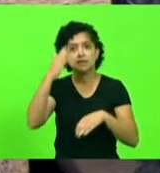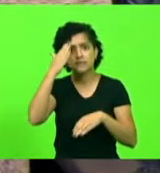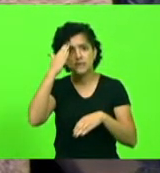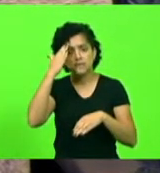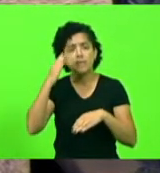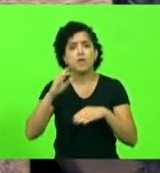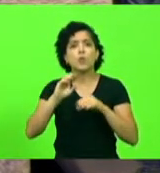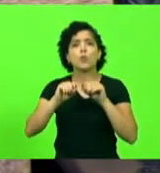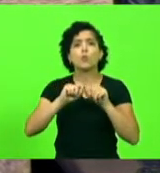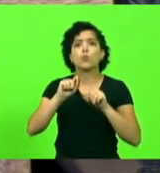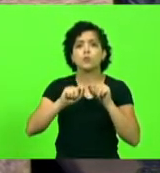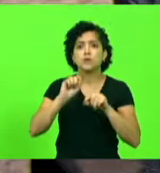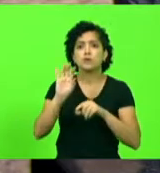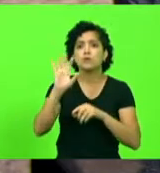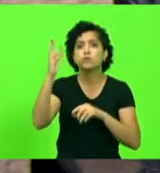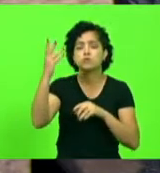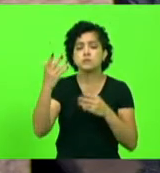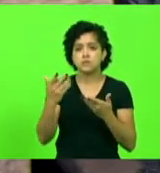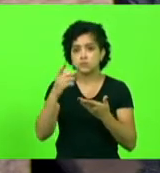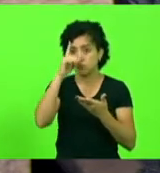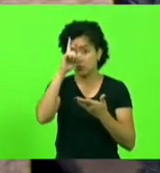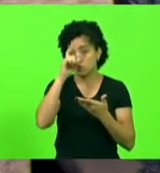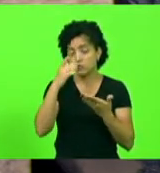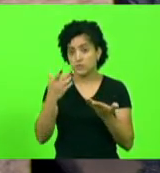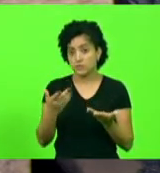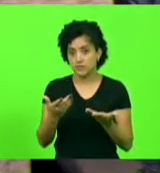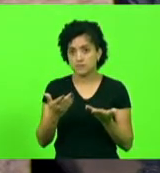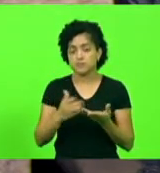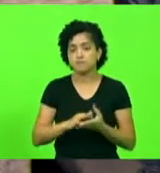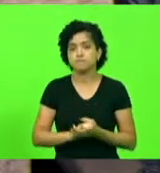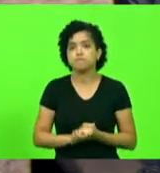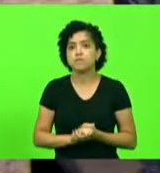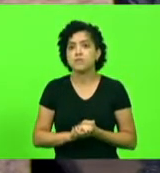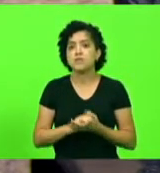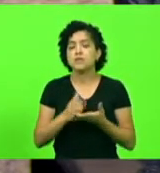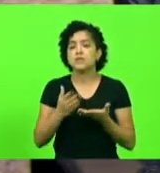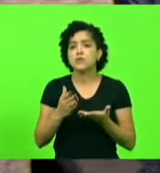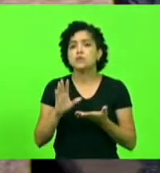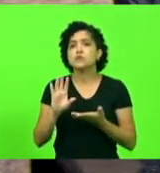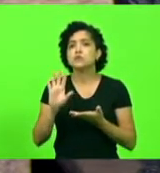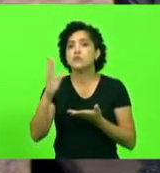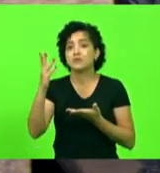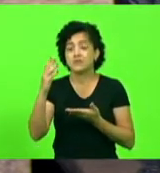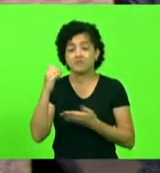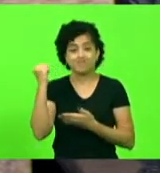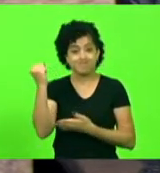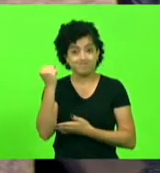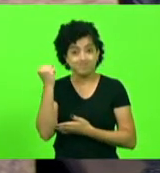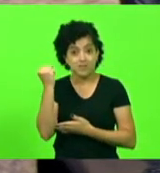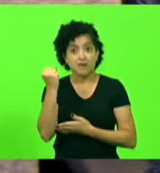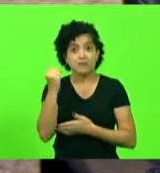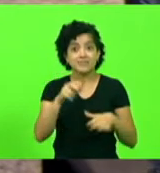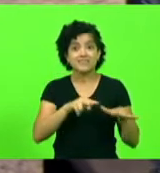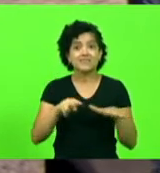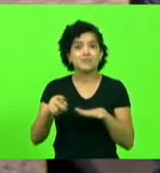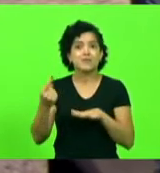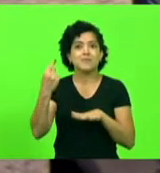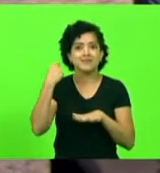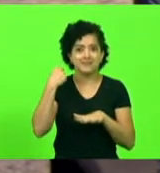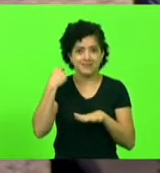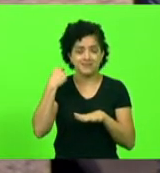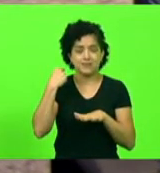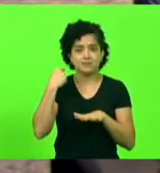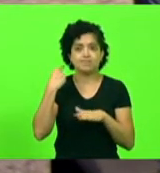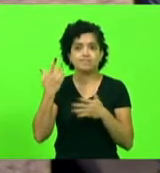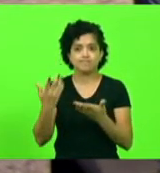acontecendo nos nossos hospitais. Esse caso muito grave aconteceu na semana passada, onde